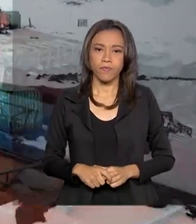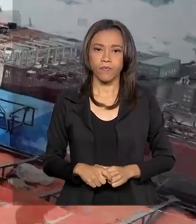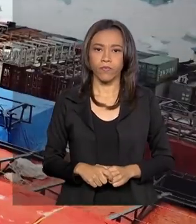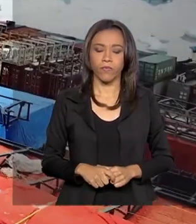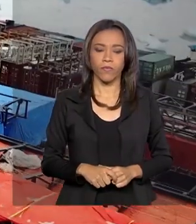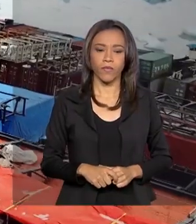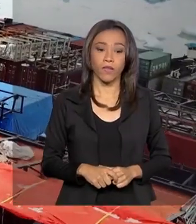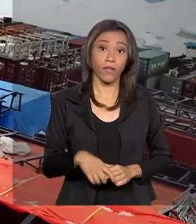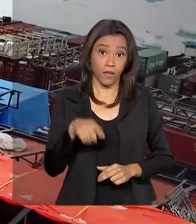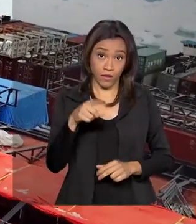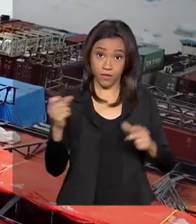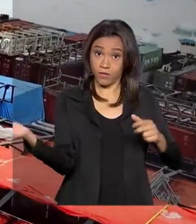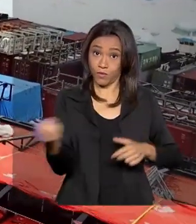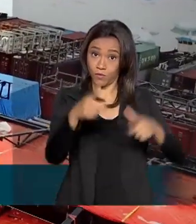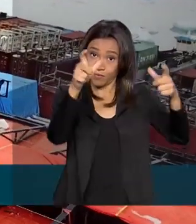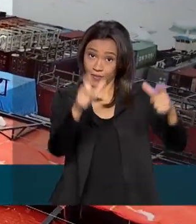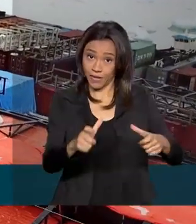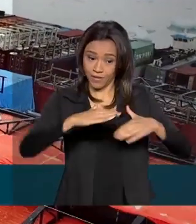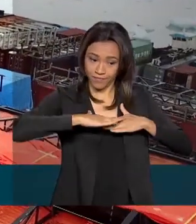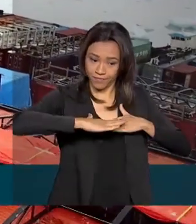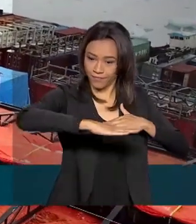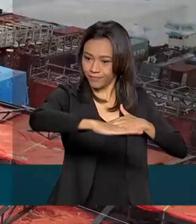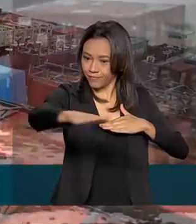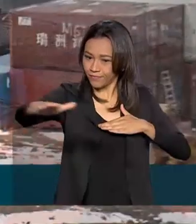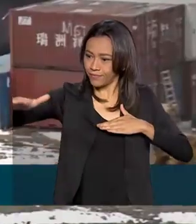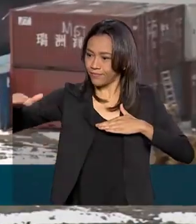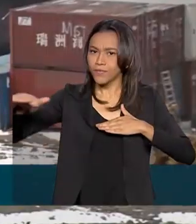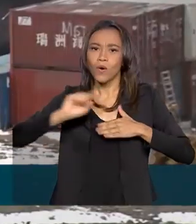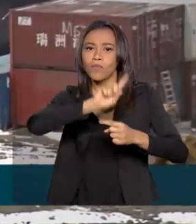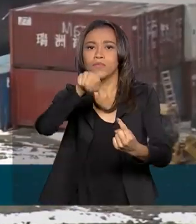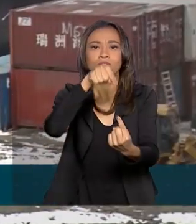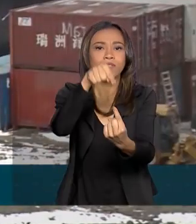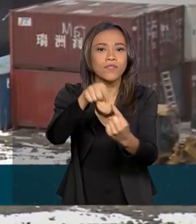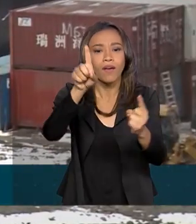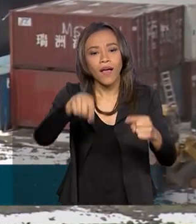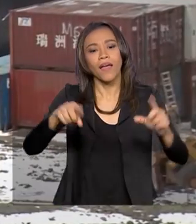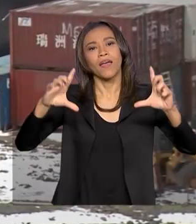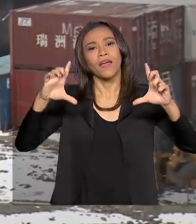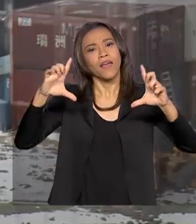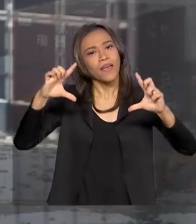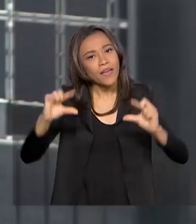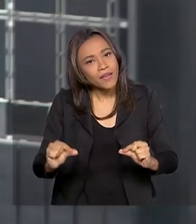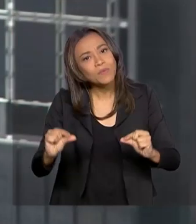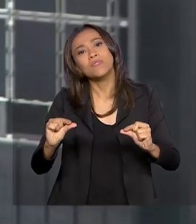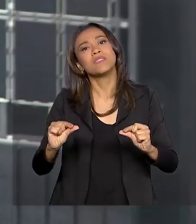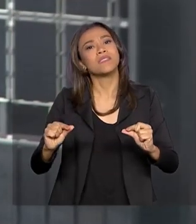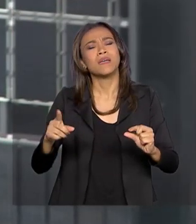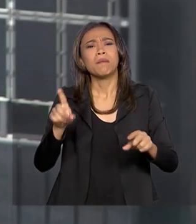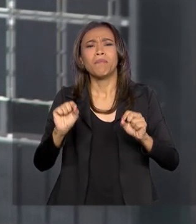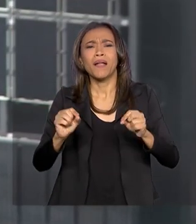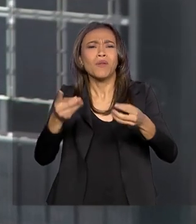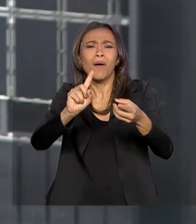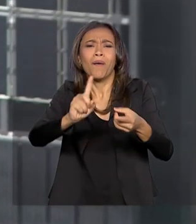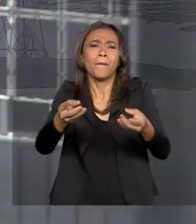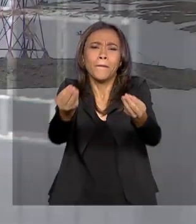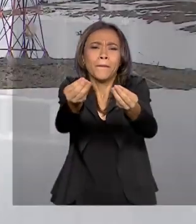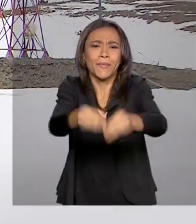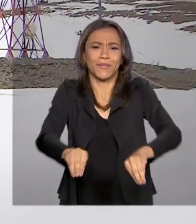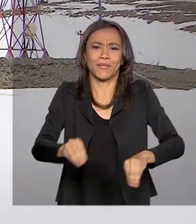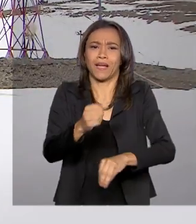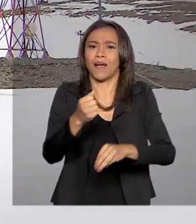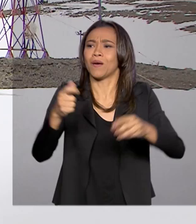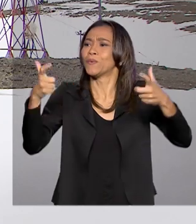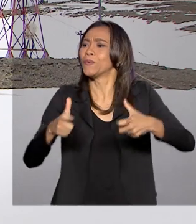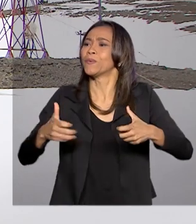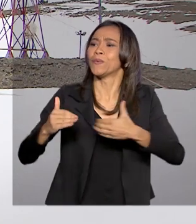A nova base Comandante Ferraz foi construída com o objetivo de reduzir a agressão ao meio ambiente, 30% da energia